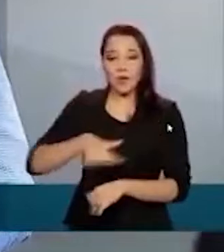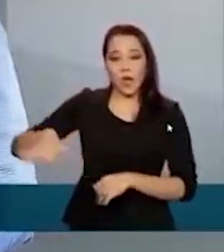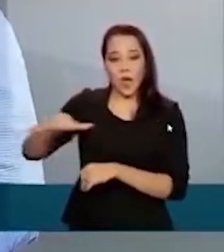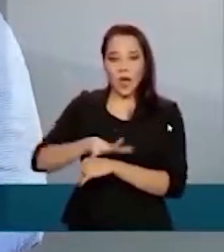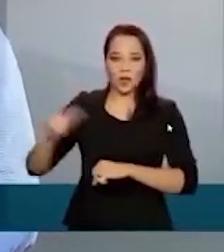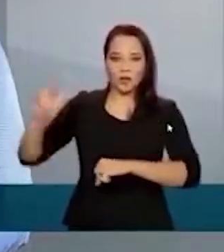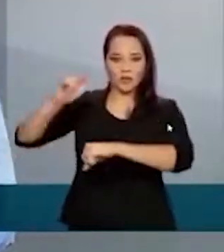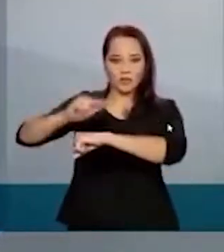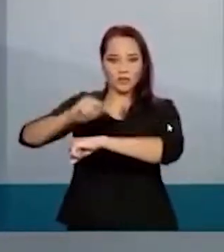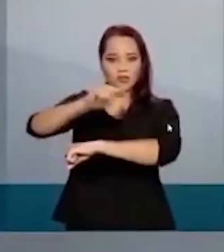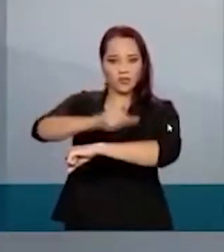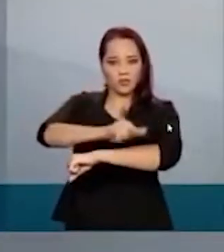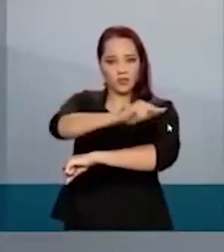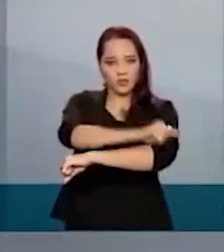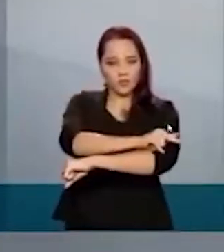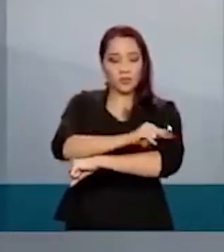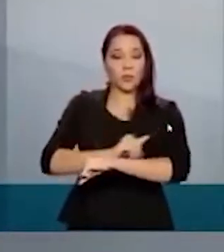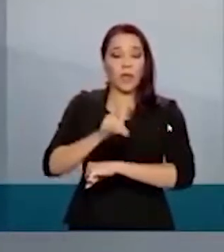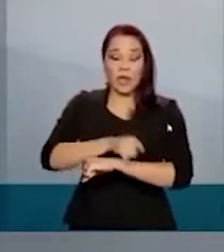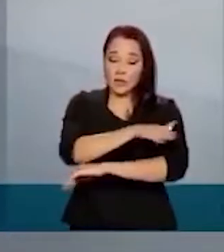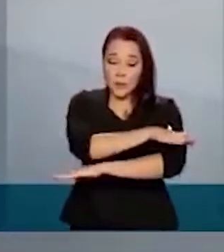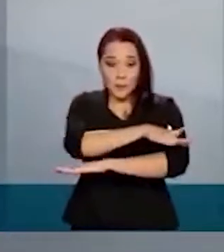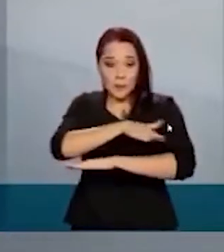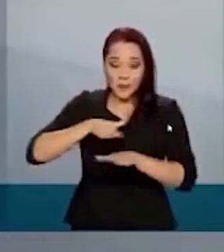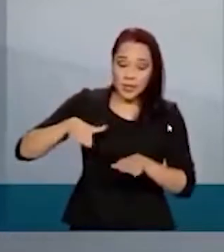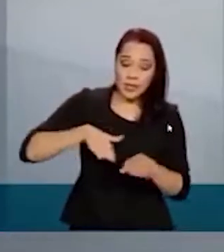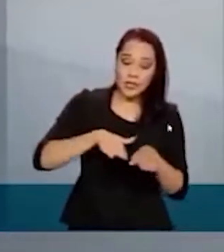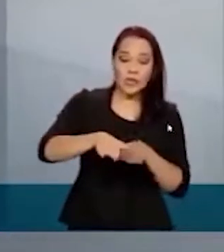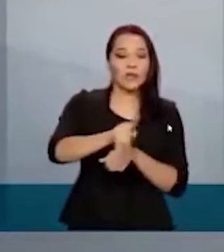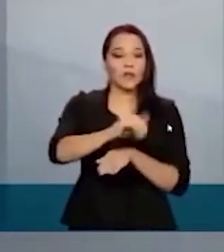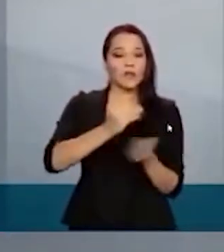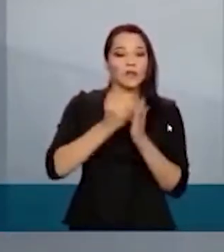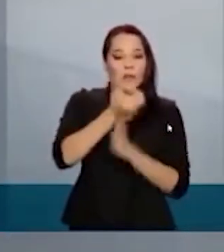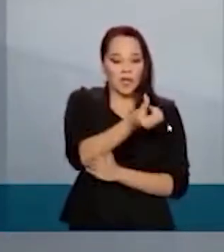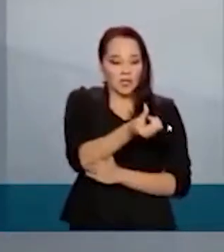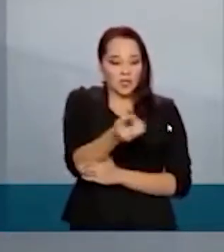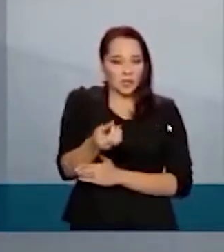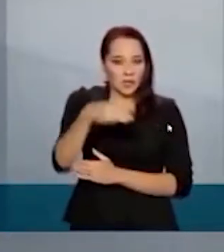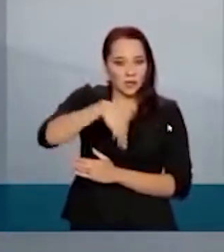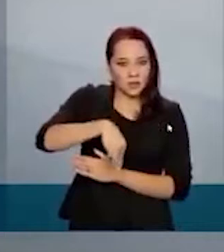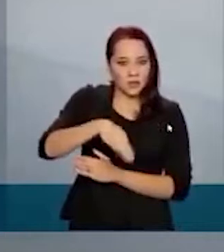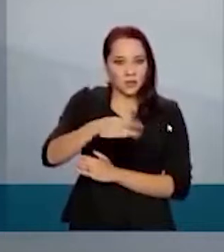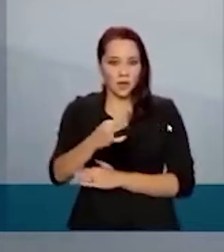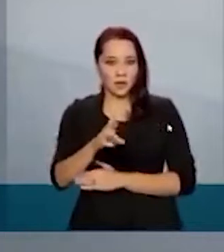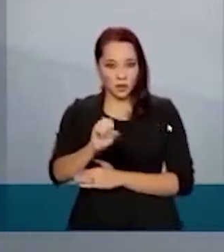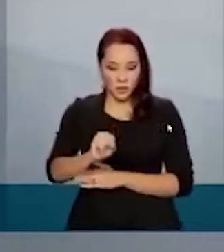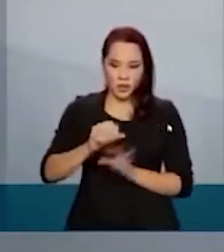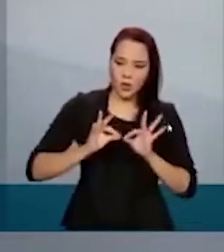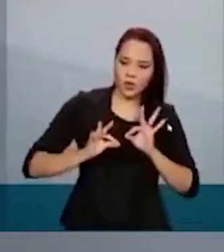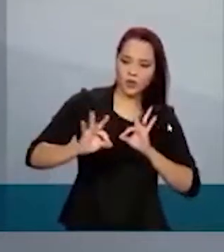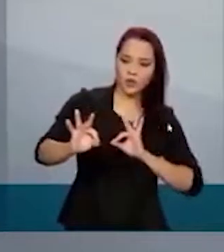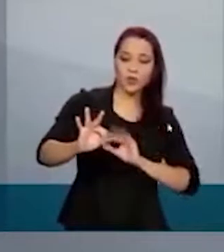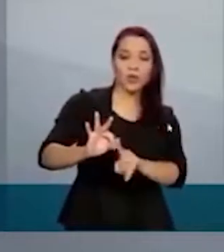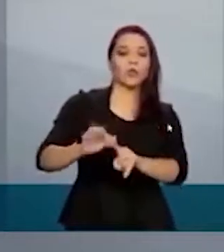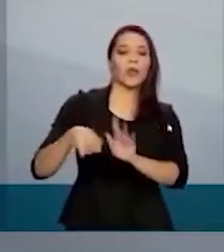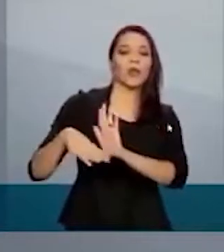mais quatro posições. A pista de Foz do Iguaçu vai ganhar mais 600 metros e isso inclui Foz do Iguaçu nas rotas